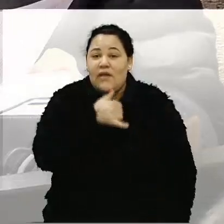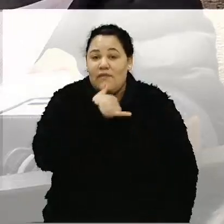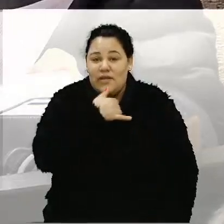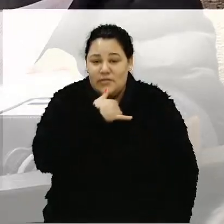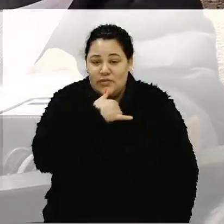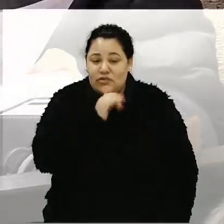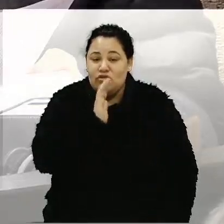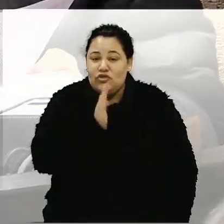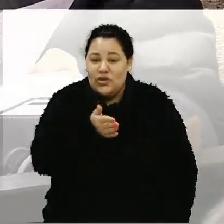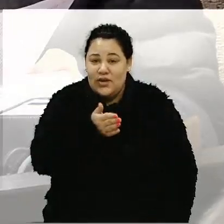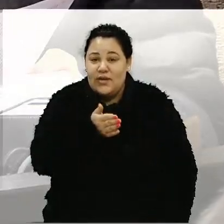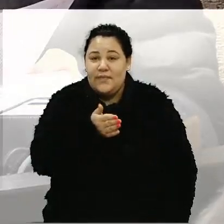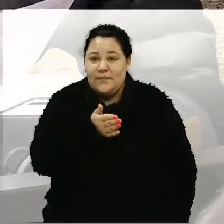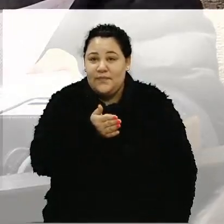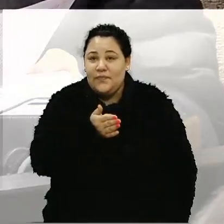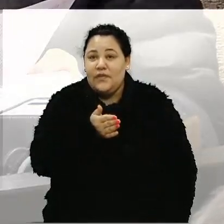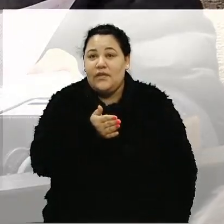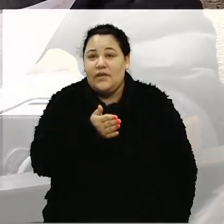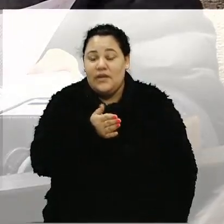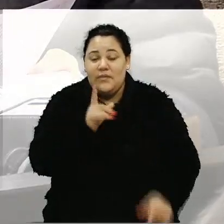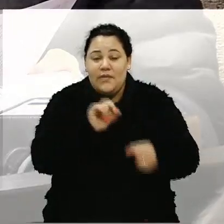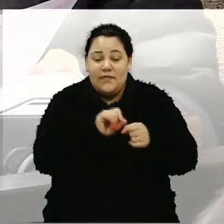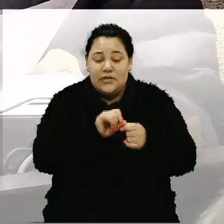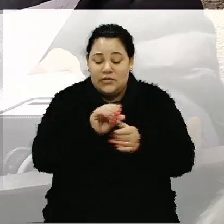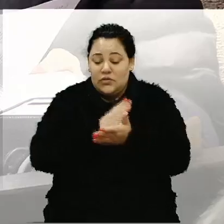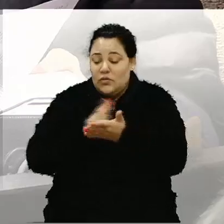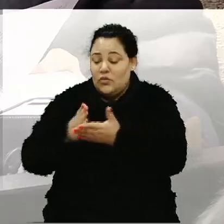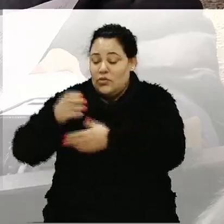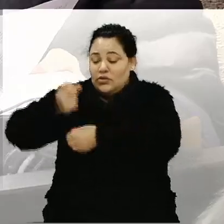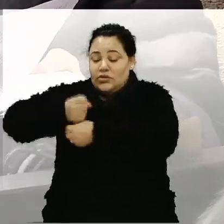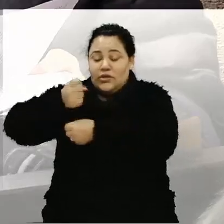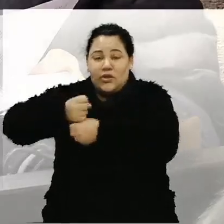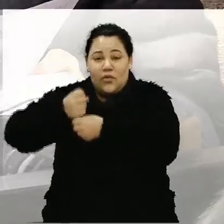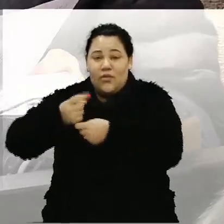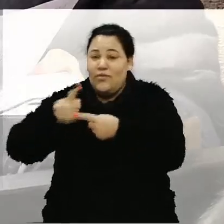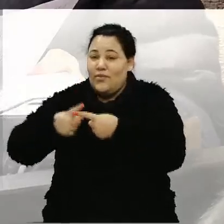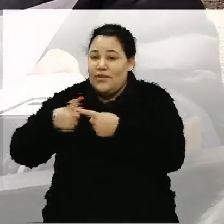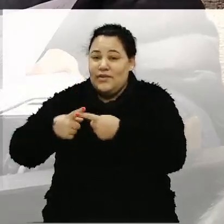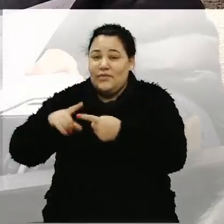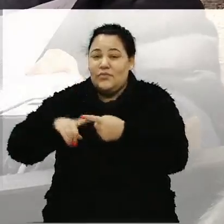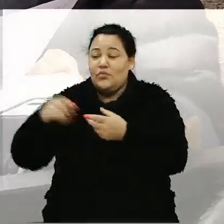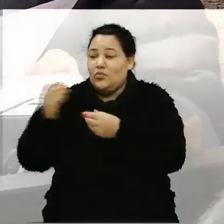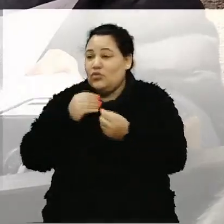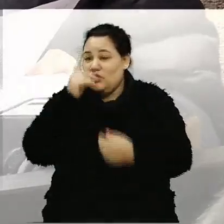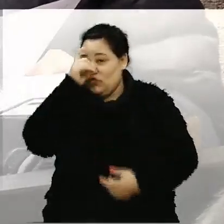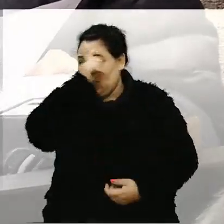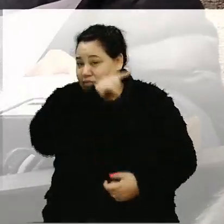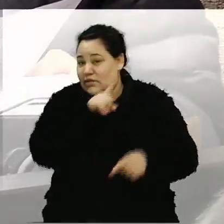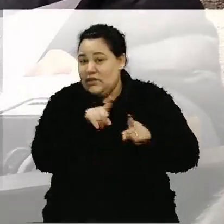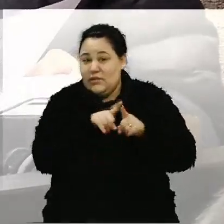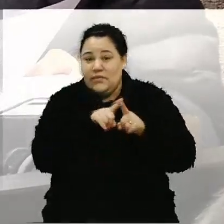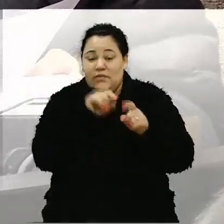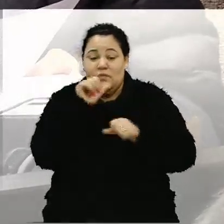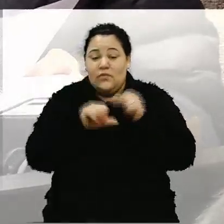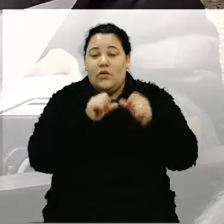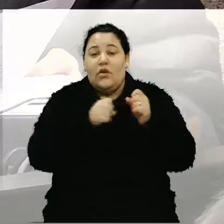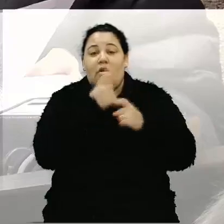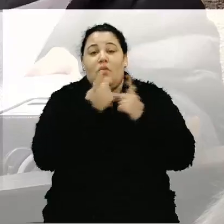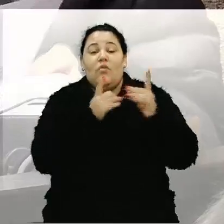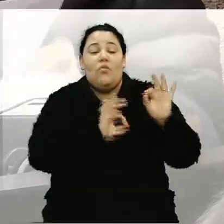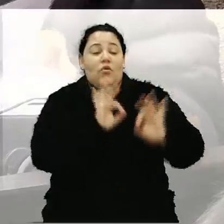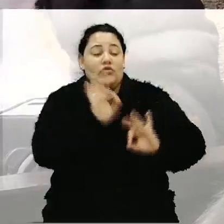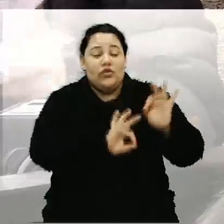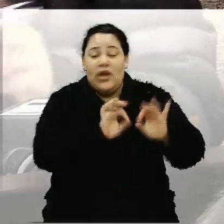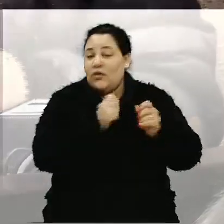a conclusão ou início dessas obras, mas por conta de toda dificuldade de mudança de algum projeto e ampliação,